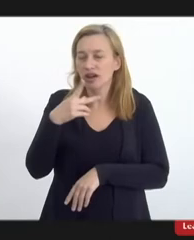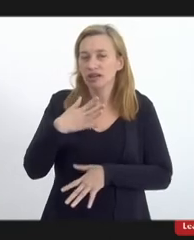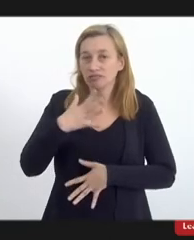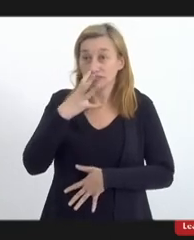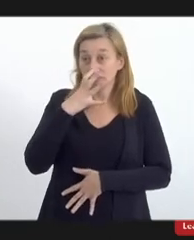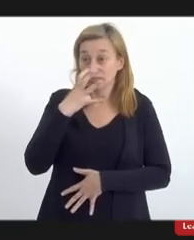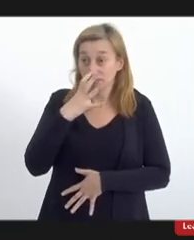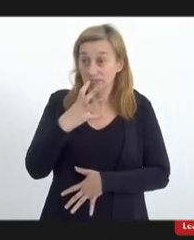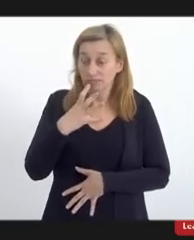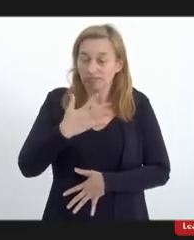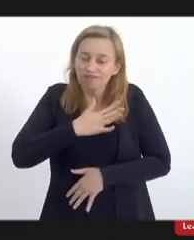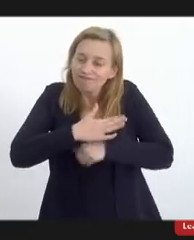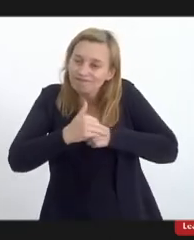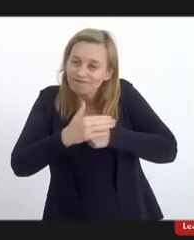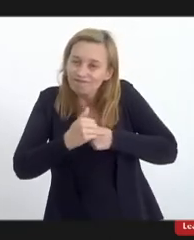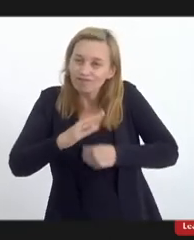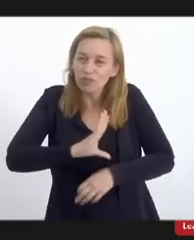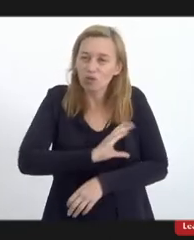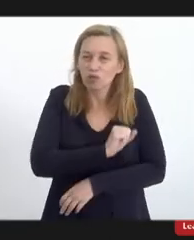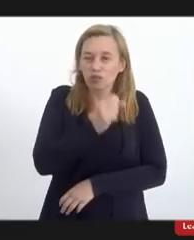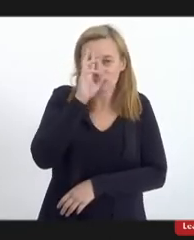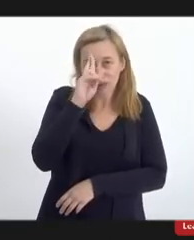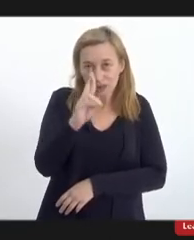carinho meu amor pelo senhor